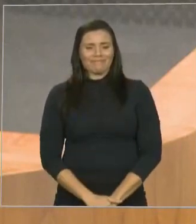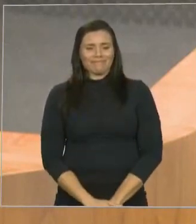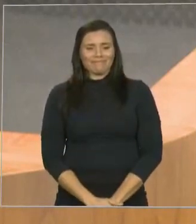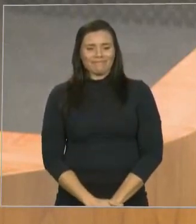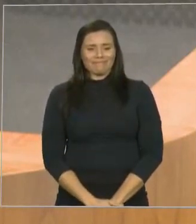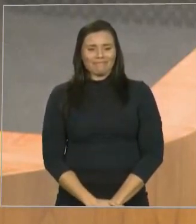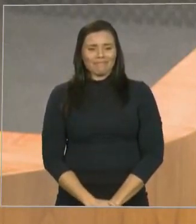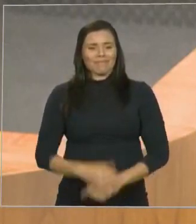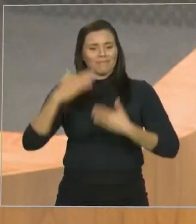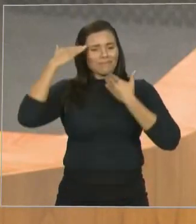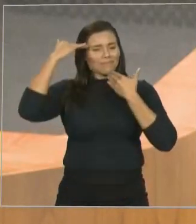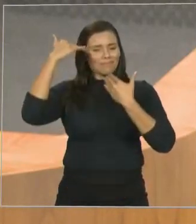Luzia. Muito obrigado, senhor presidente. Obrigado. Obrigado.